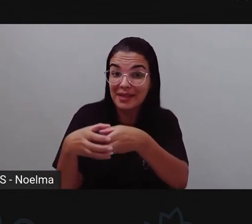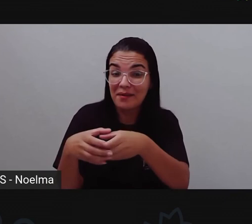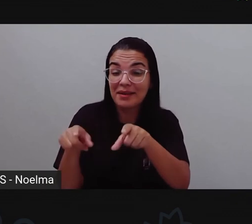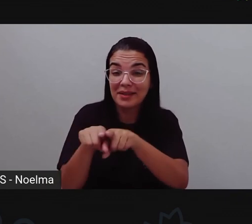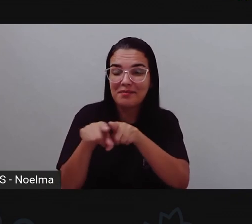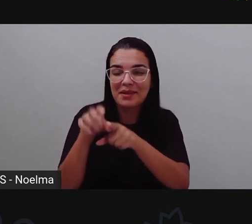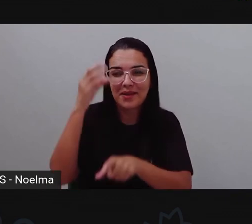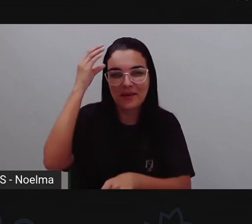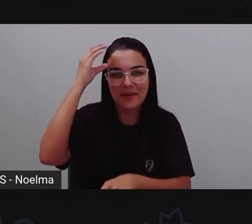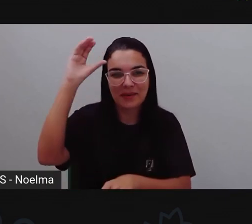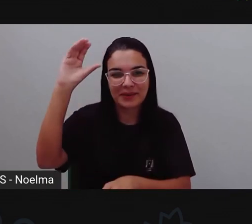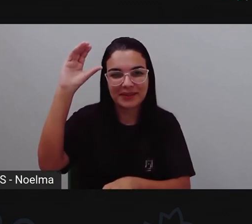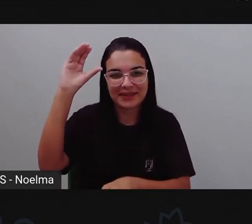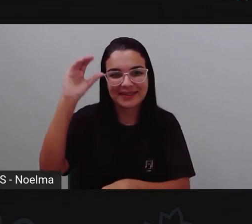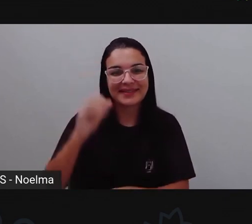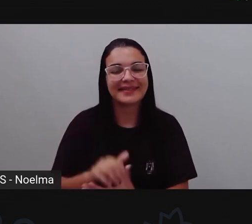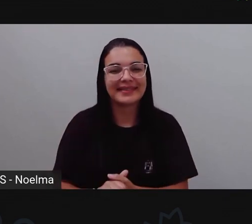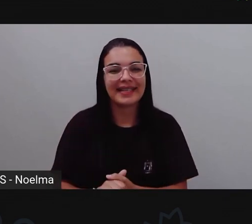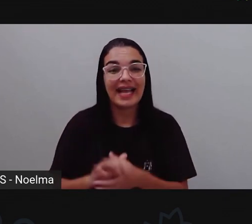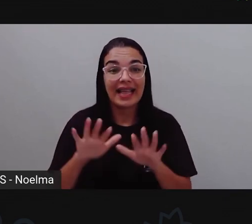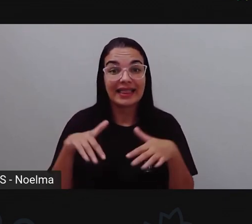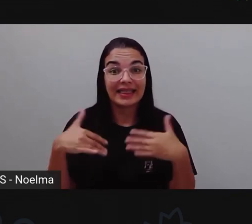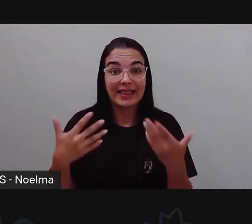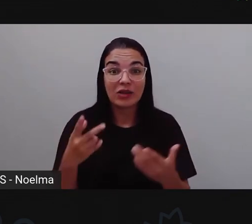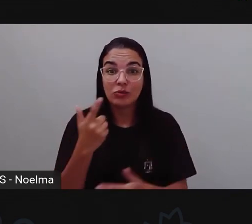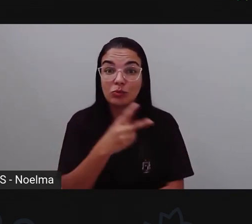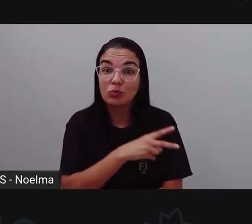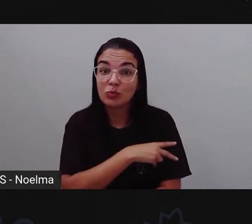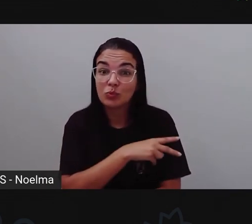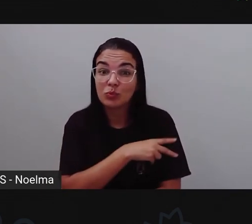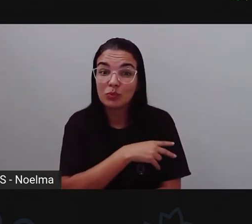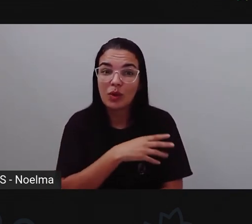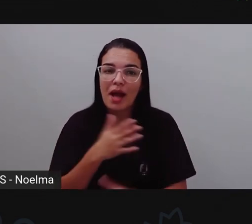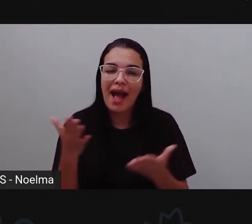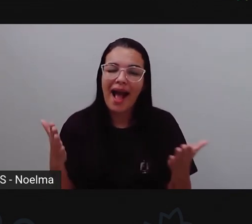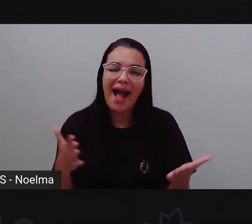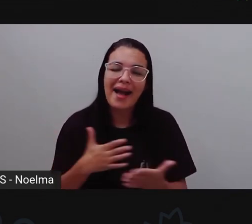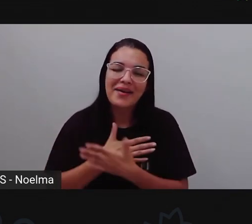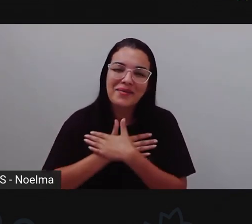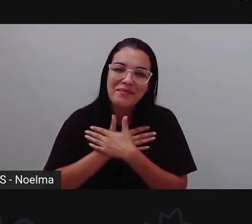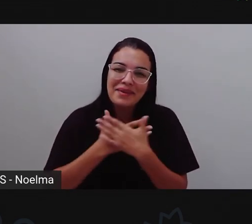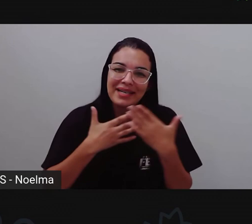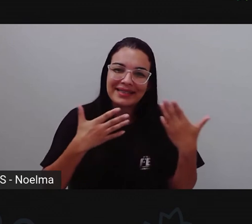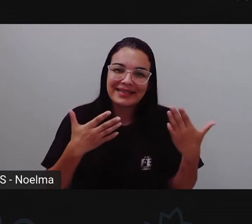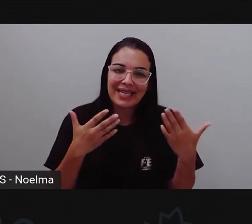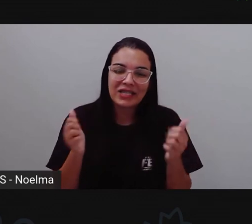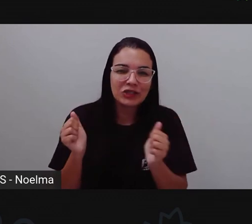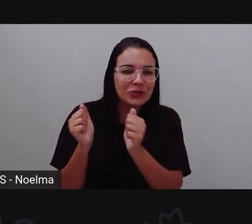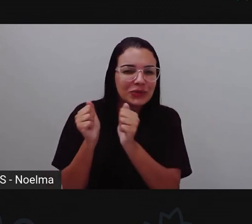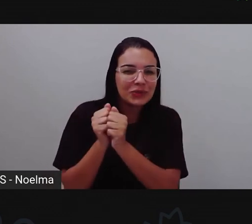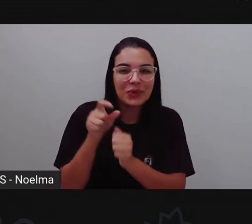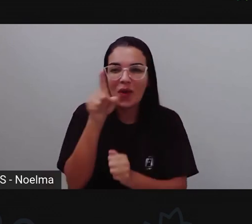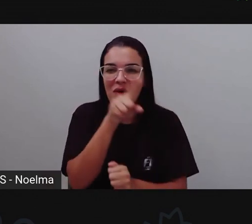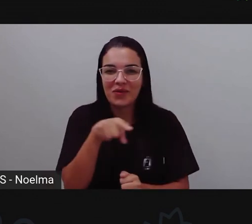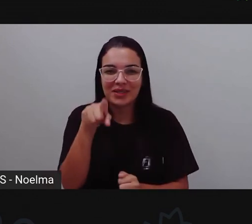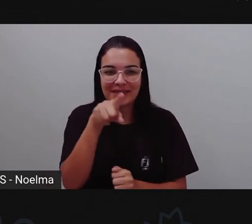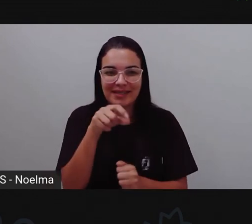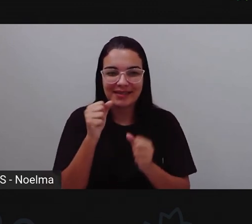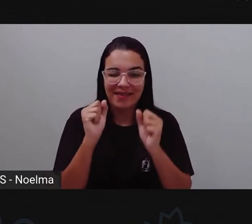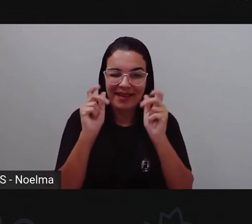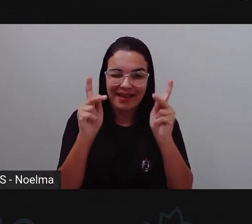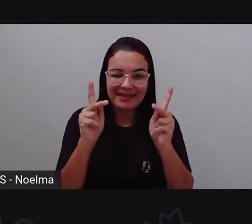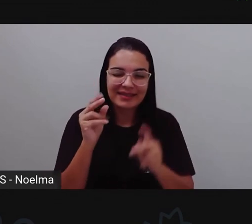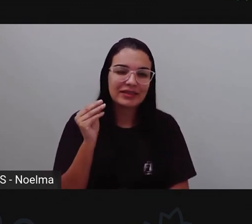para a nossa cultura. Não é verdade? Então, segundo ano, foi um prazer mais uma vez estar aqui com vocês, tá bom?